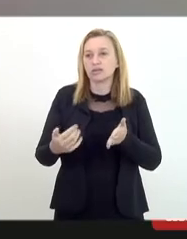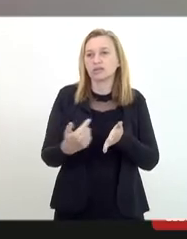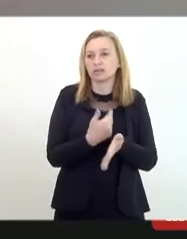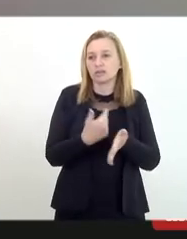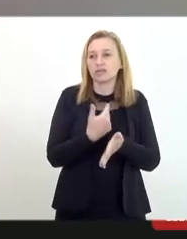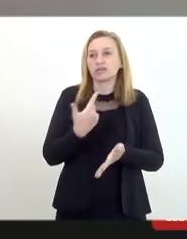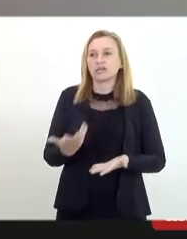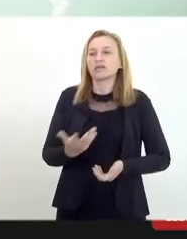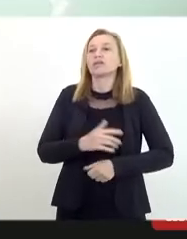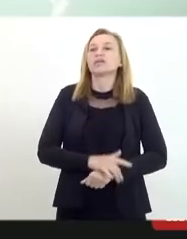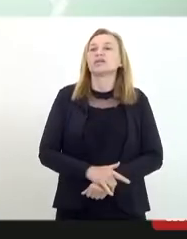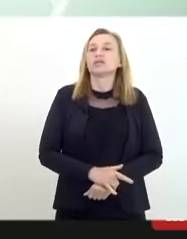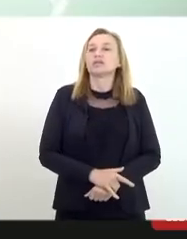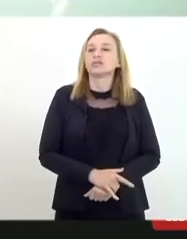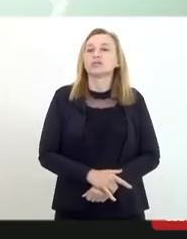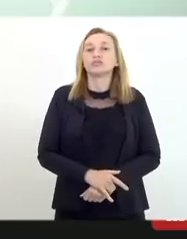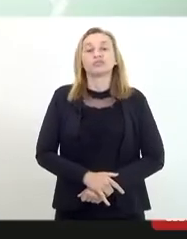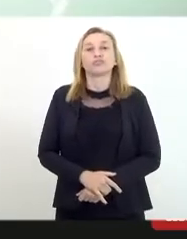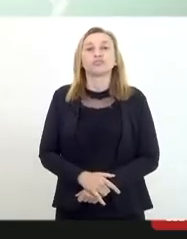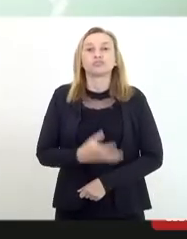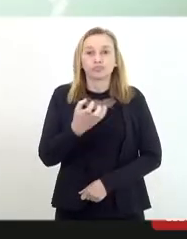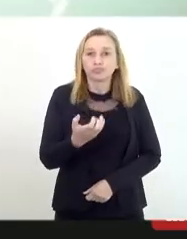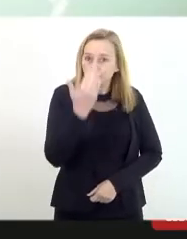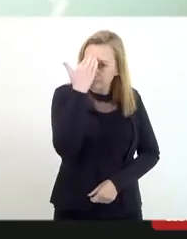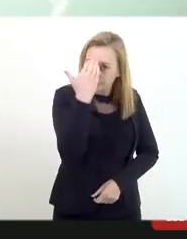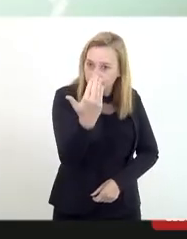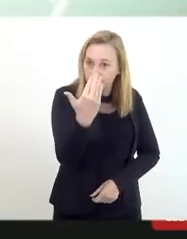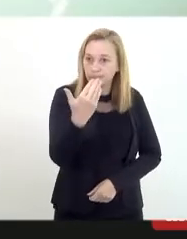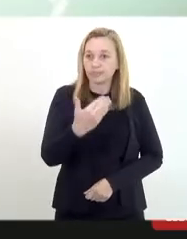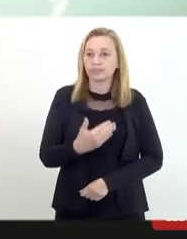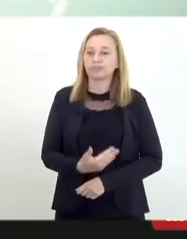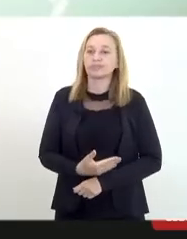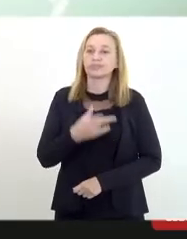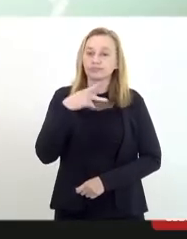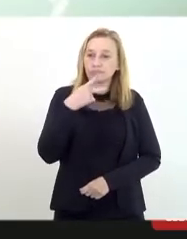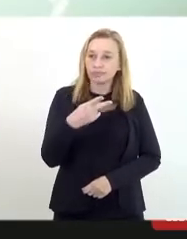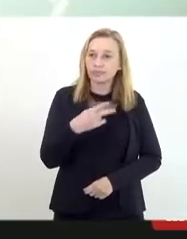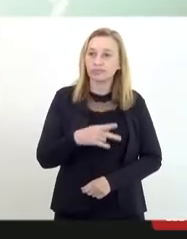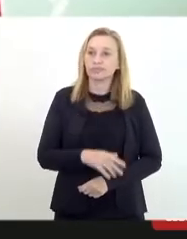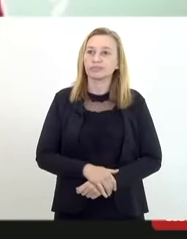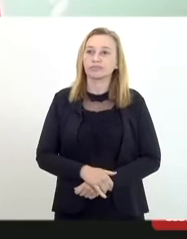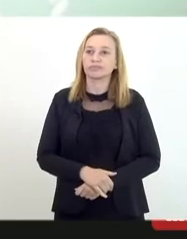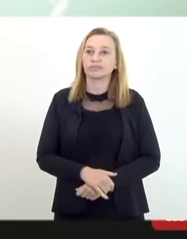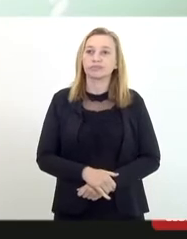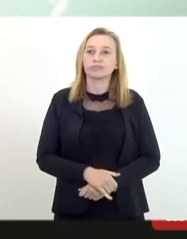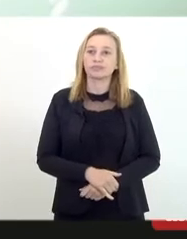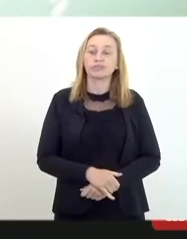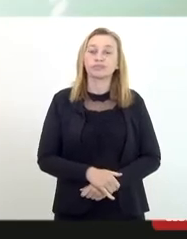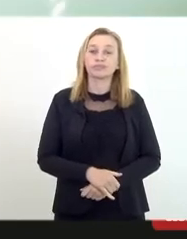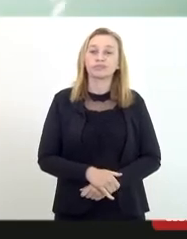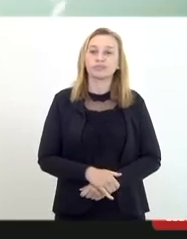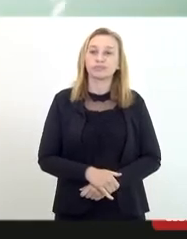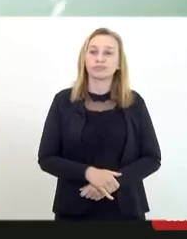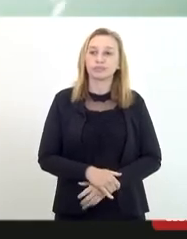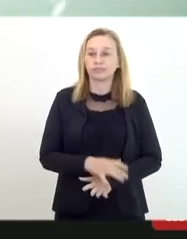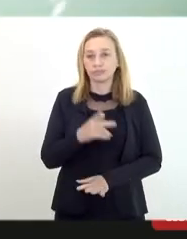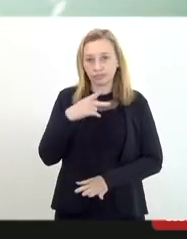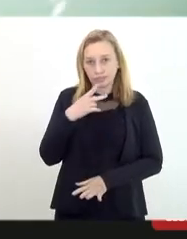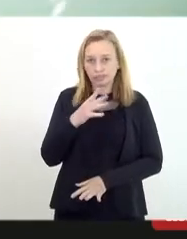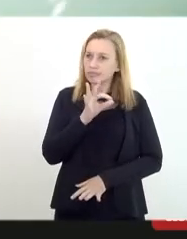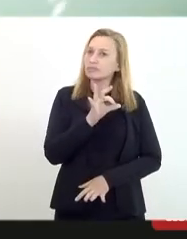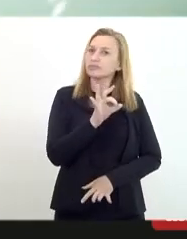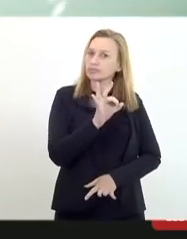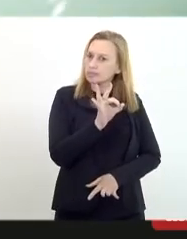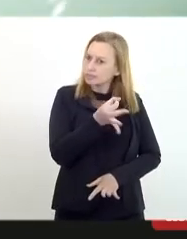por parte de... Doutor Jaime, eu quero agradecer a sua manifestação e dizer que acho muito adequada